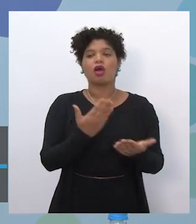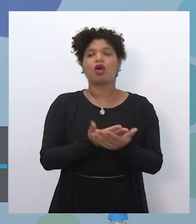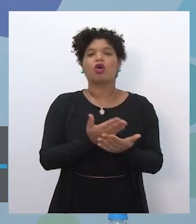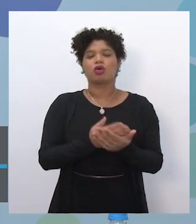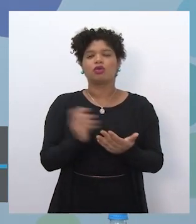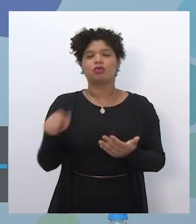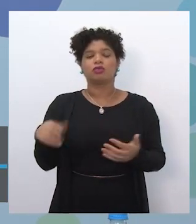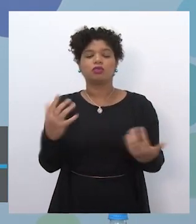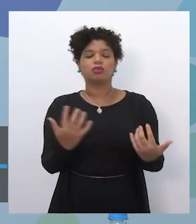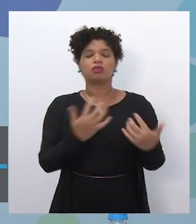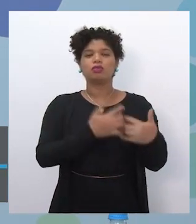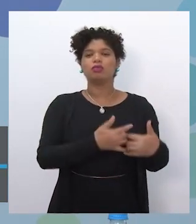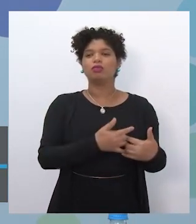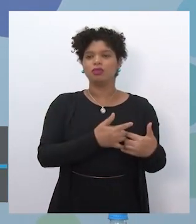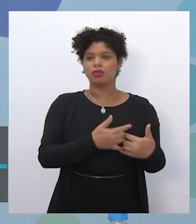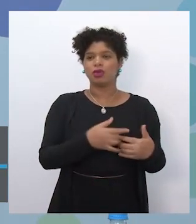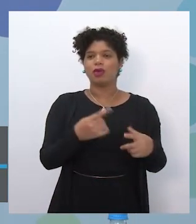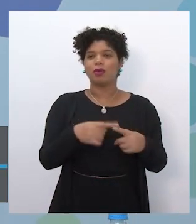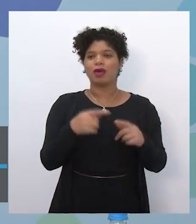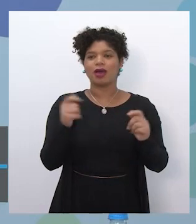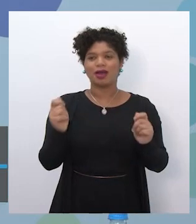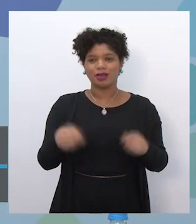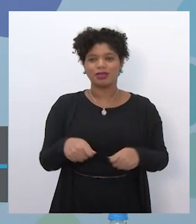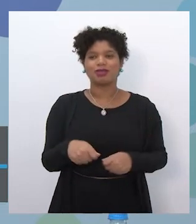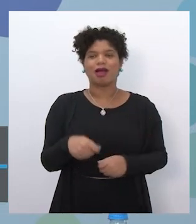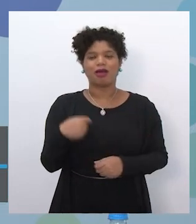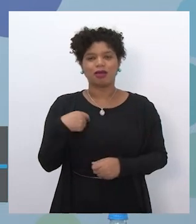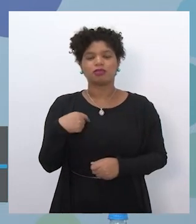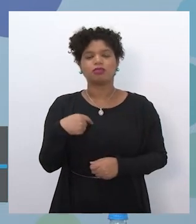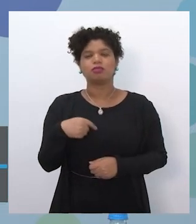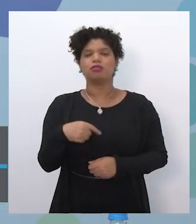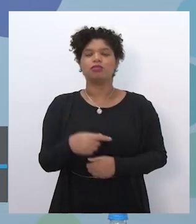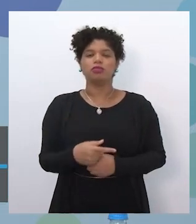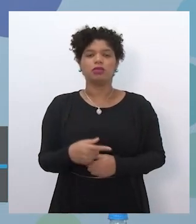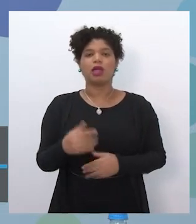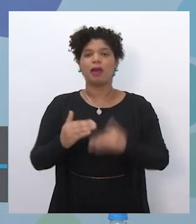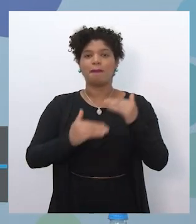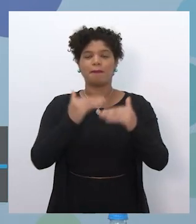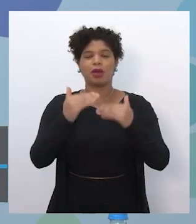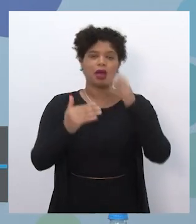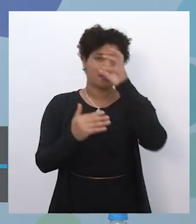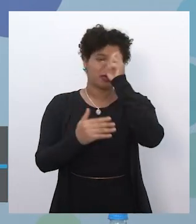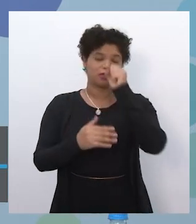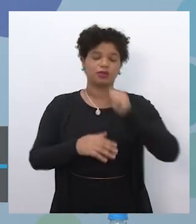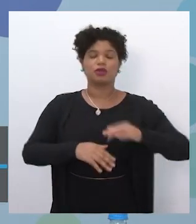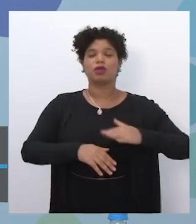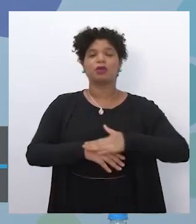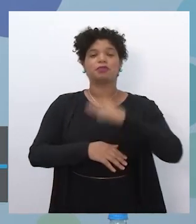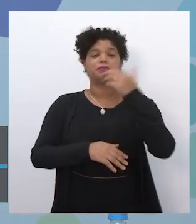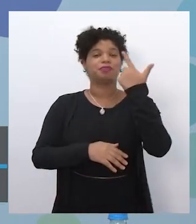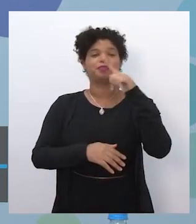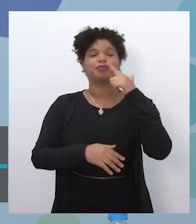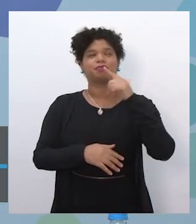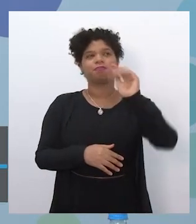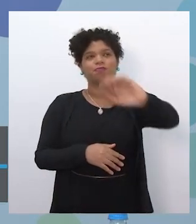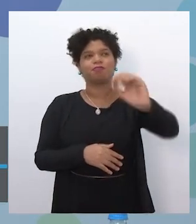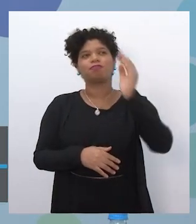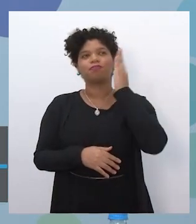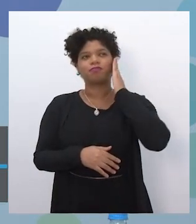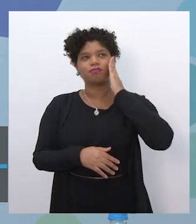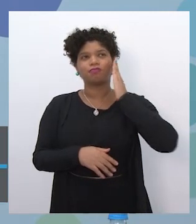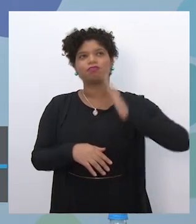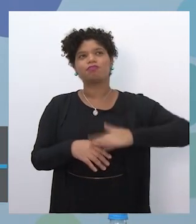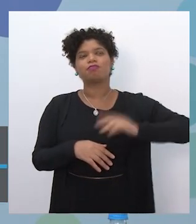engajarem mais, porque eles também vão ter a possibilidade de ter até aprendizagem de saber como gerir um